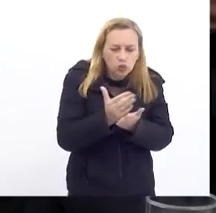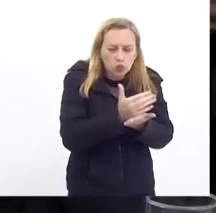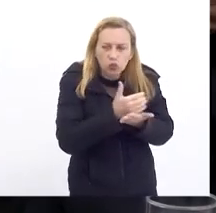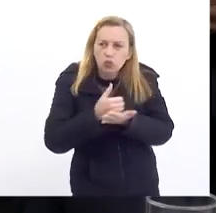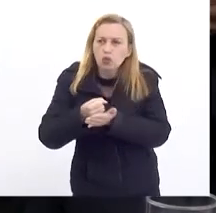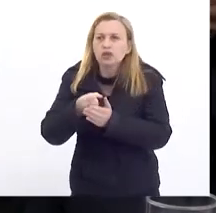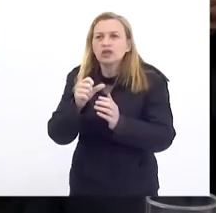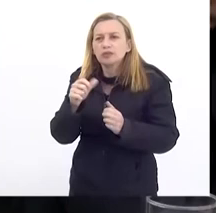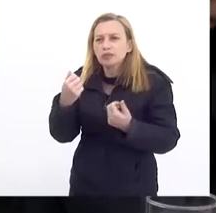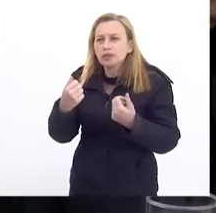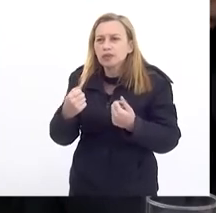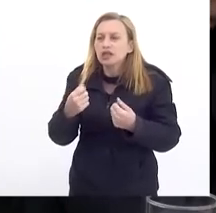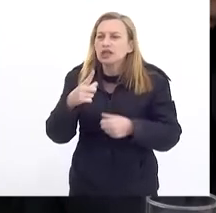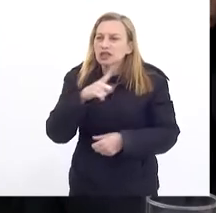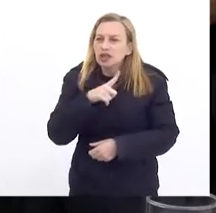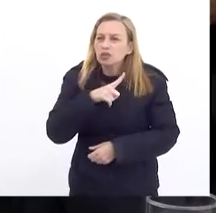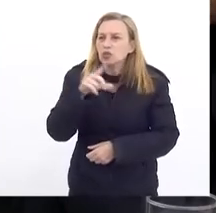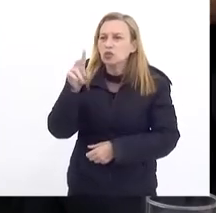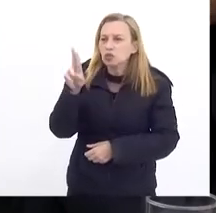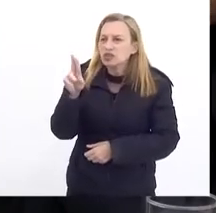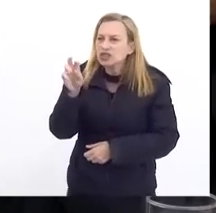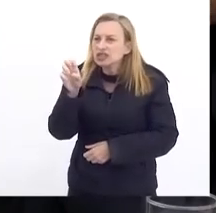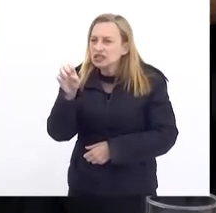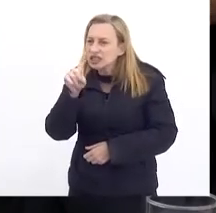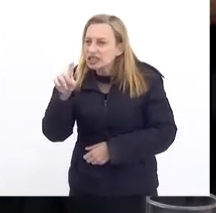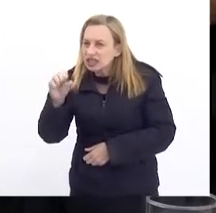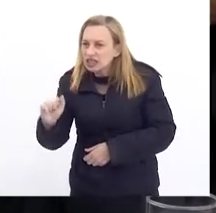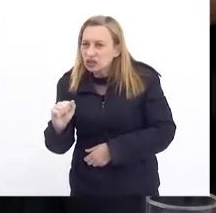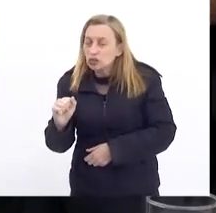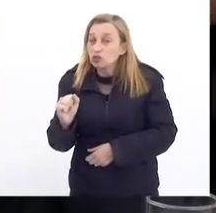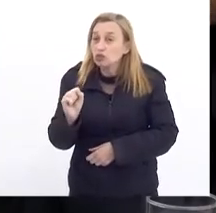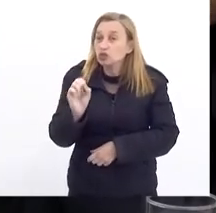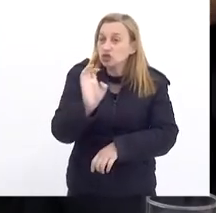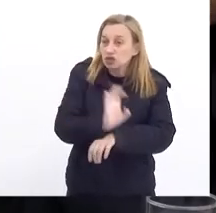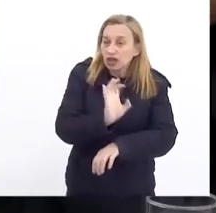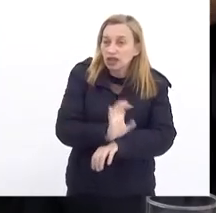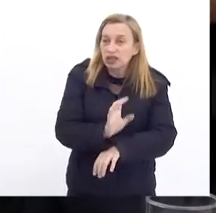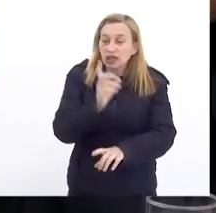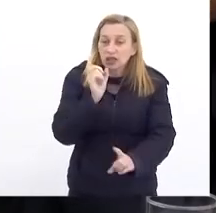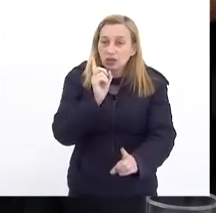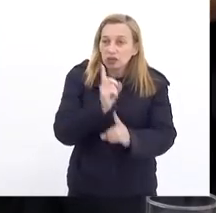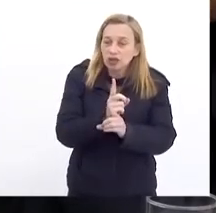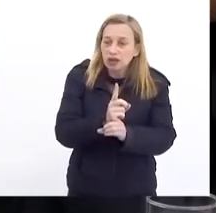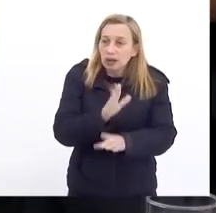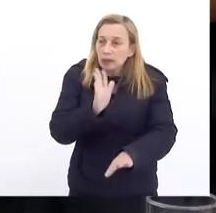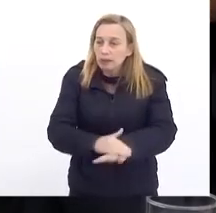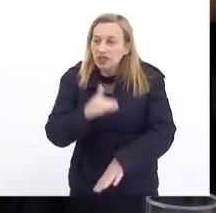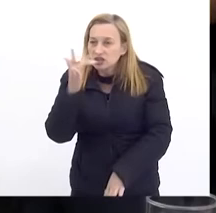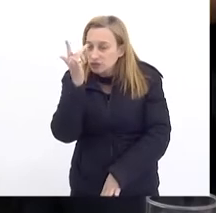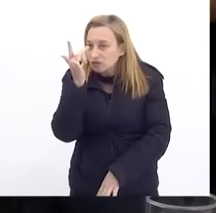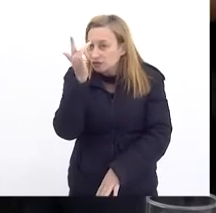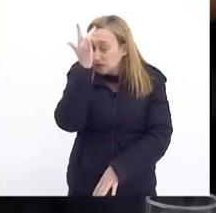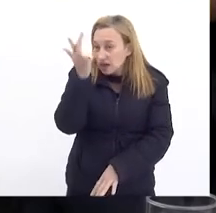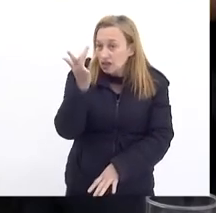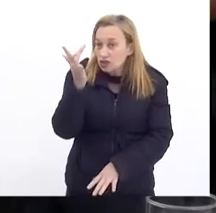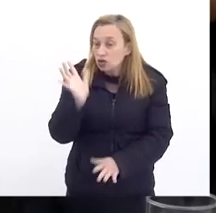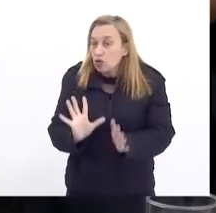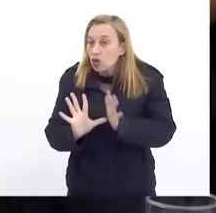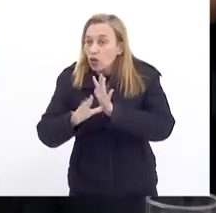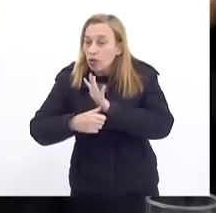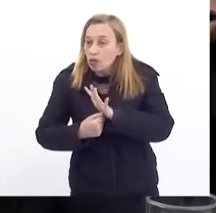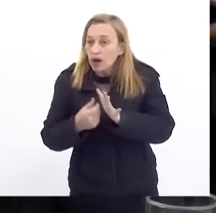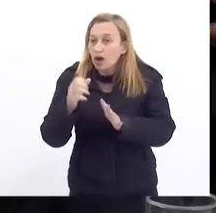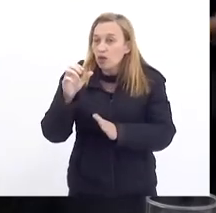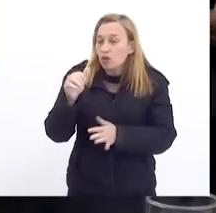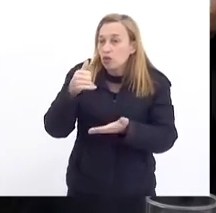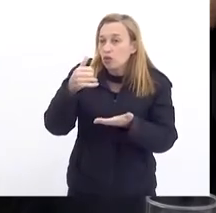E que nós Temos usineiros No estado Que descobriram Que é mais fácil Contrabandear O álcool De outro estado